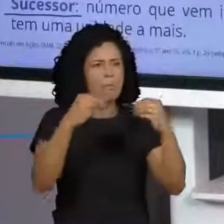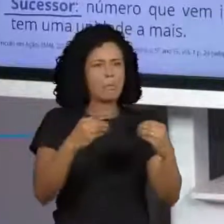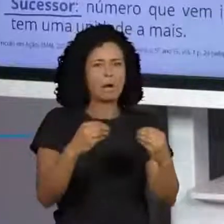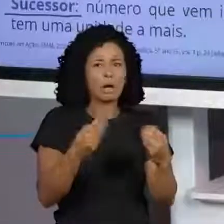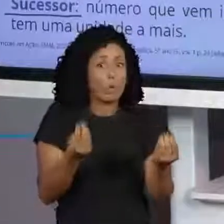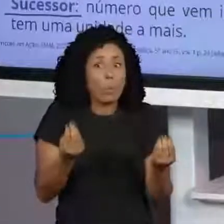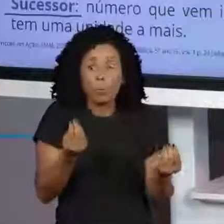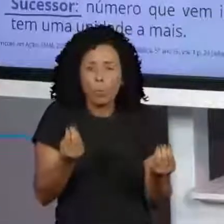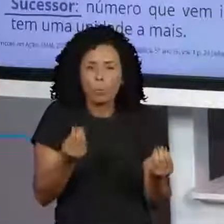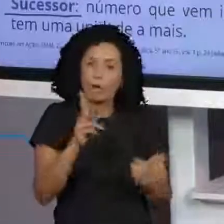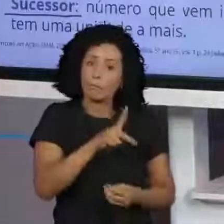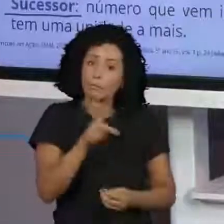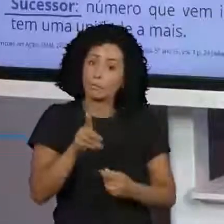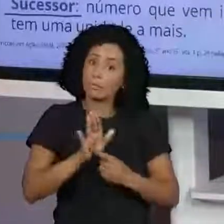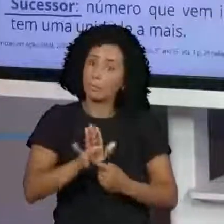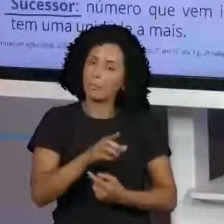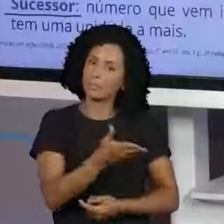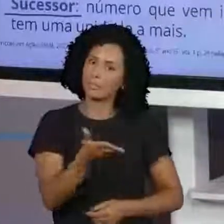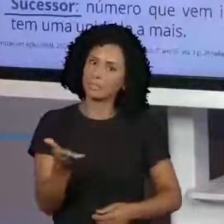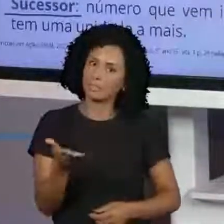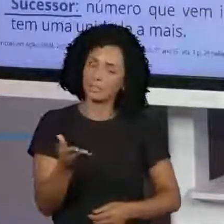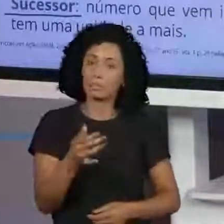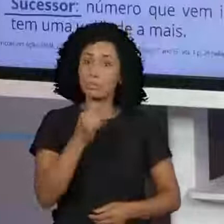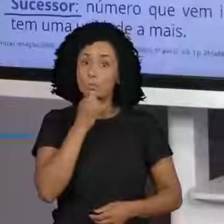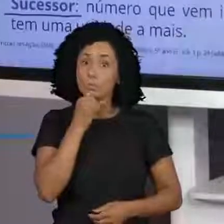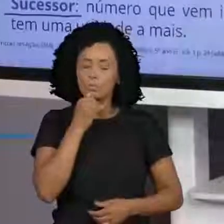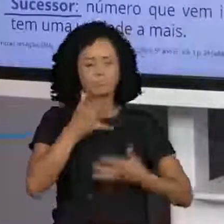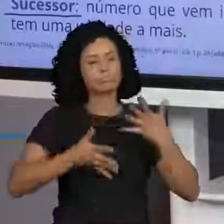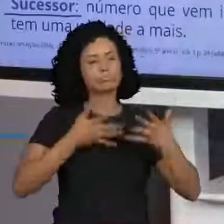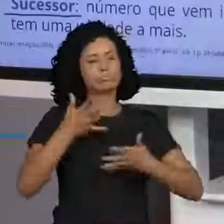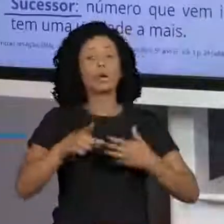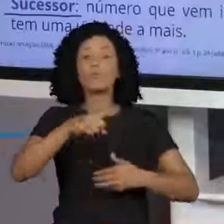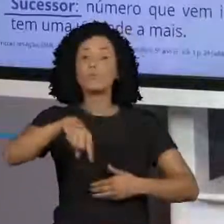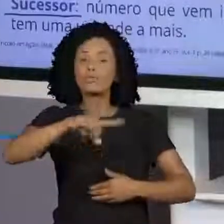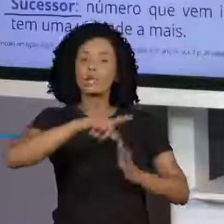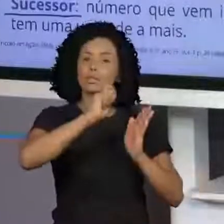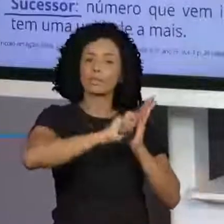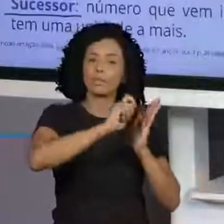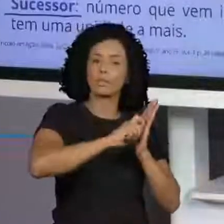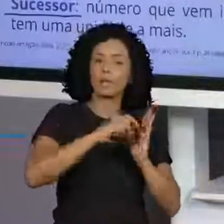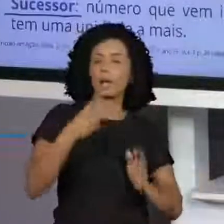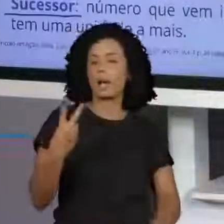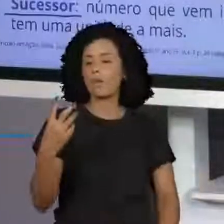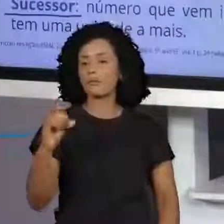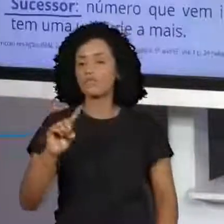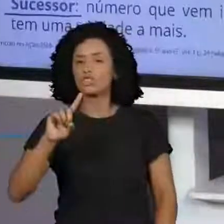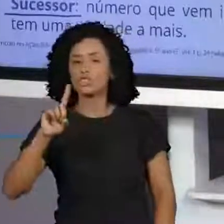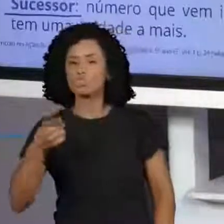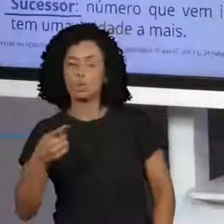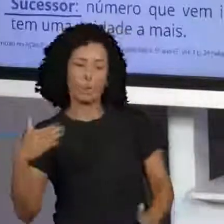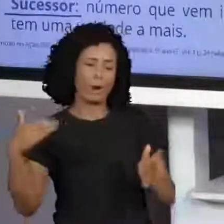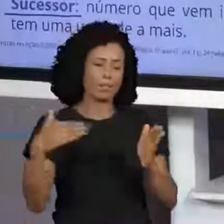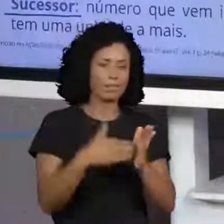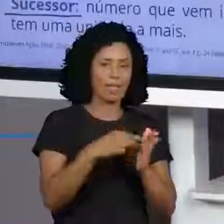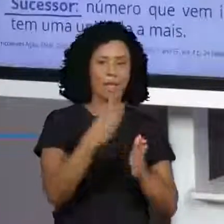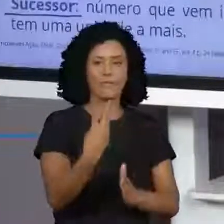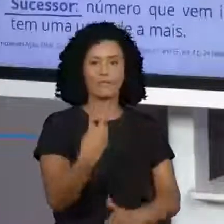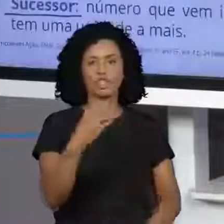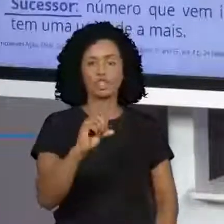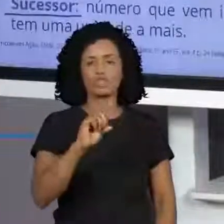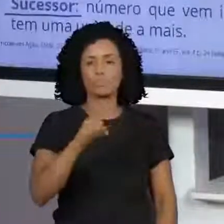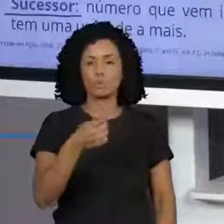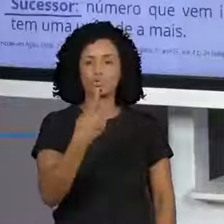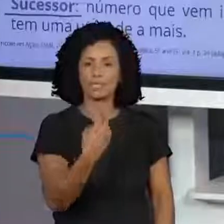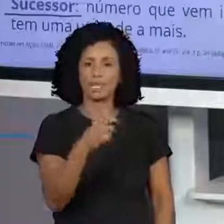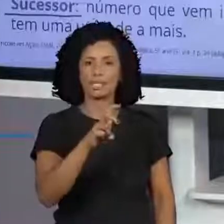para você. Escreva do vinte e mil e cem até o vinte e mil cento e cinquenta. E você vai lá,